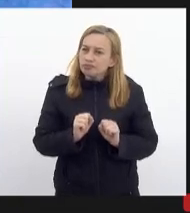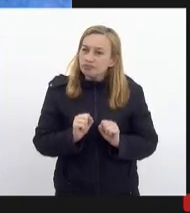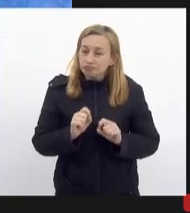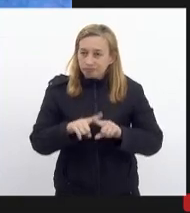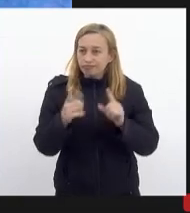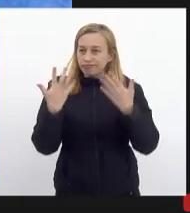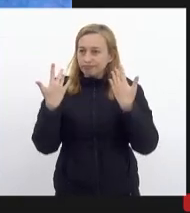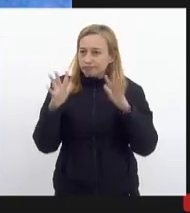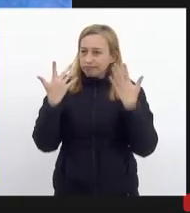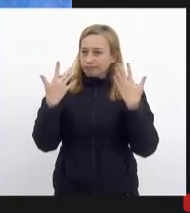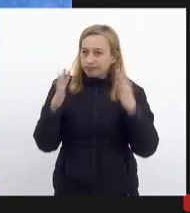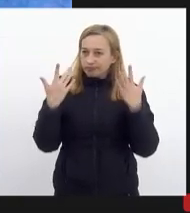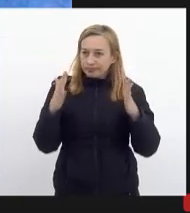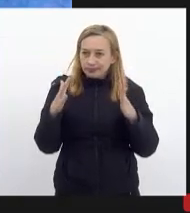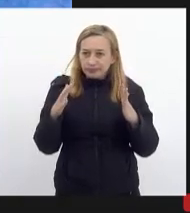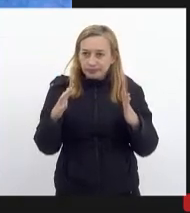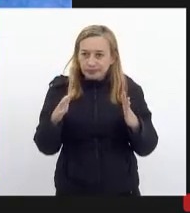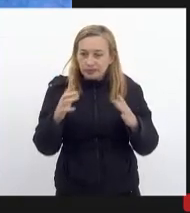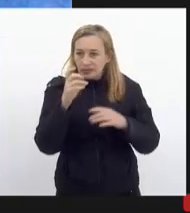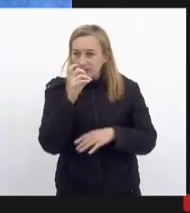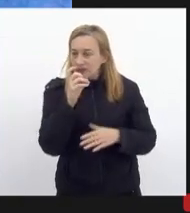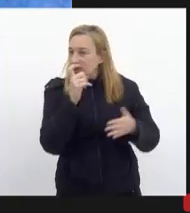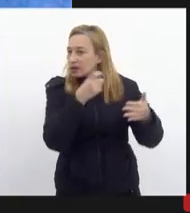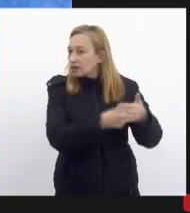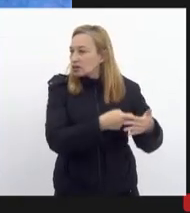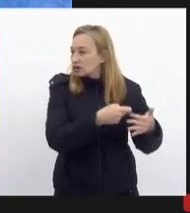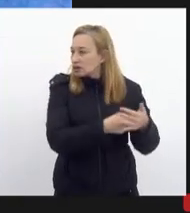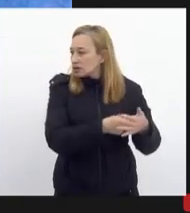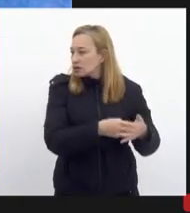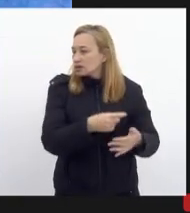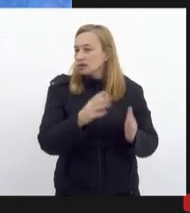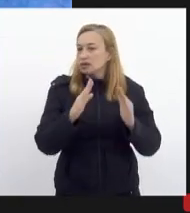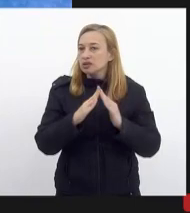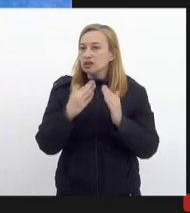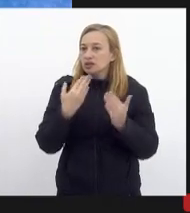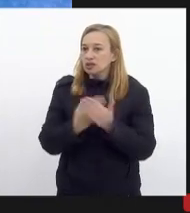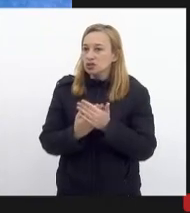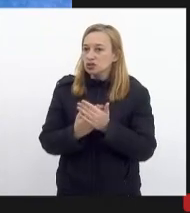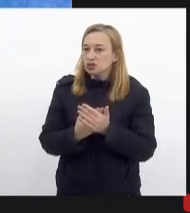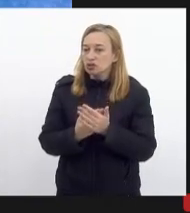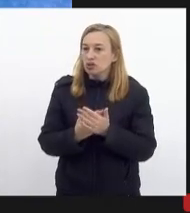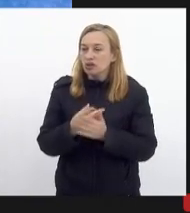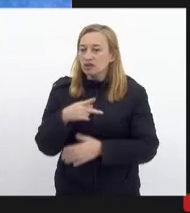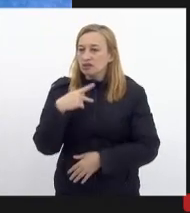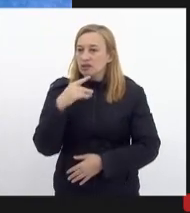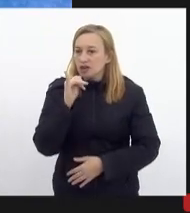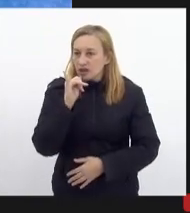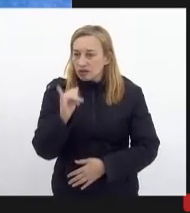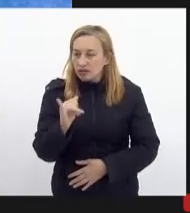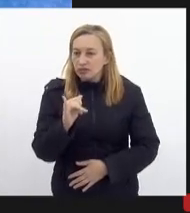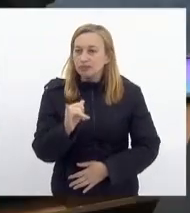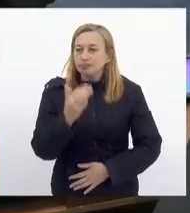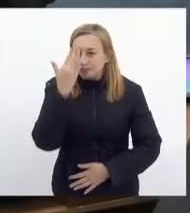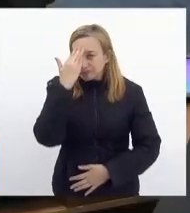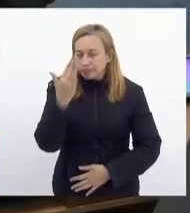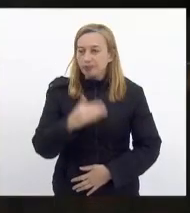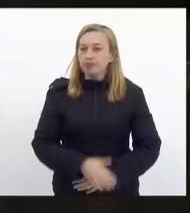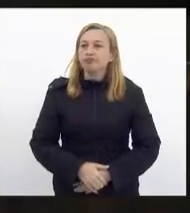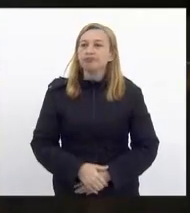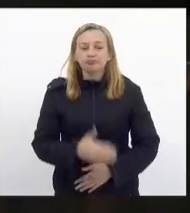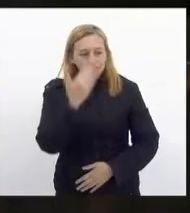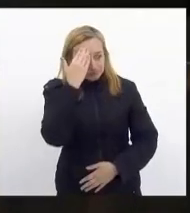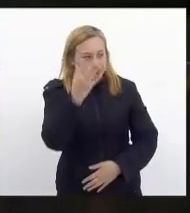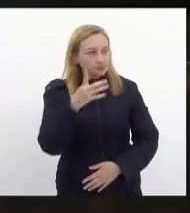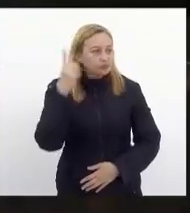parabéns, porque nós fizemos a denúncia e a escola se posicionou de forma muito rápida. Muito obrigada, senhora presidente. Obrigada,